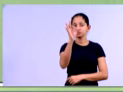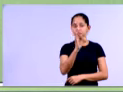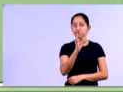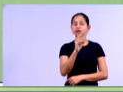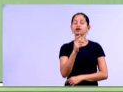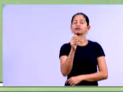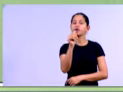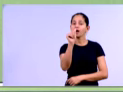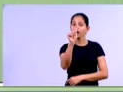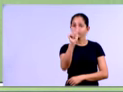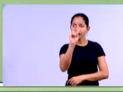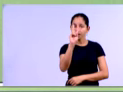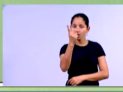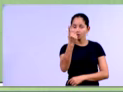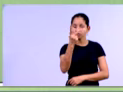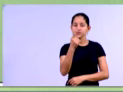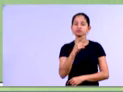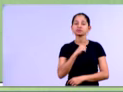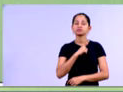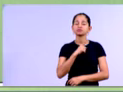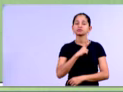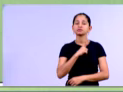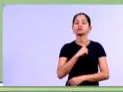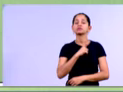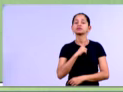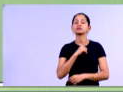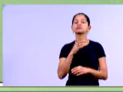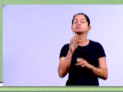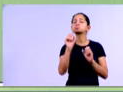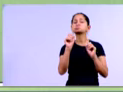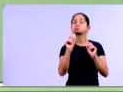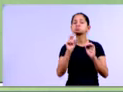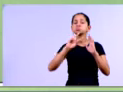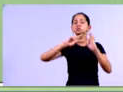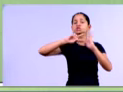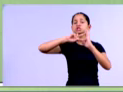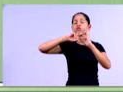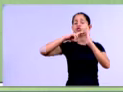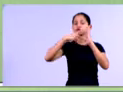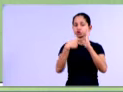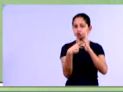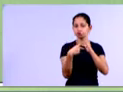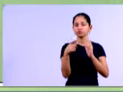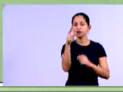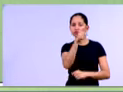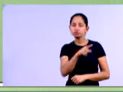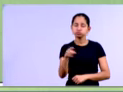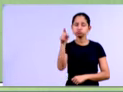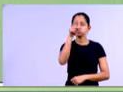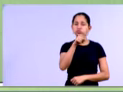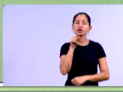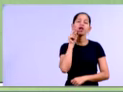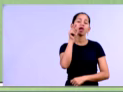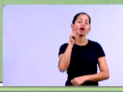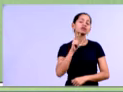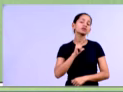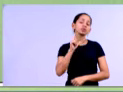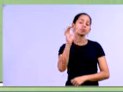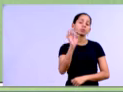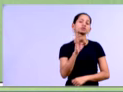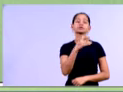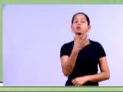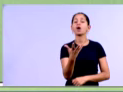horizontal aí de 52,61%. O que significa isso, gente, né, o que está circulado aqui? Que de